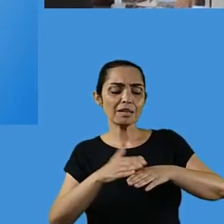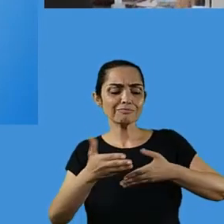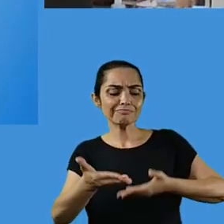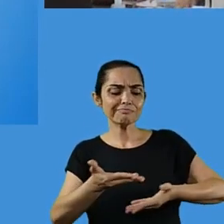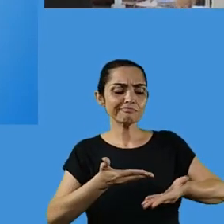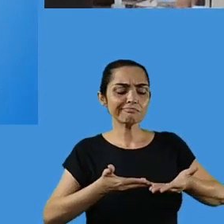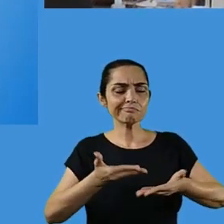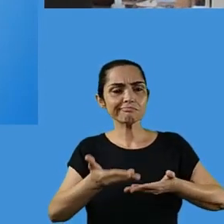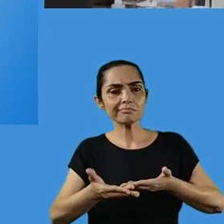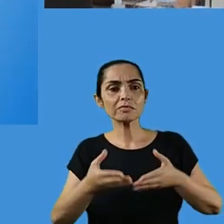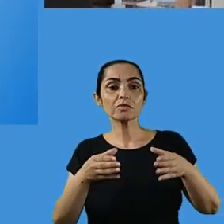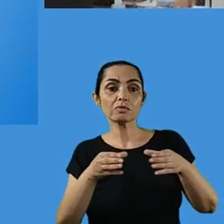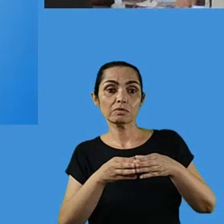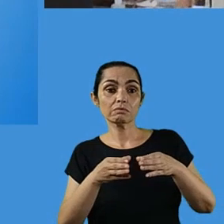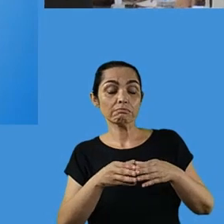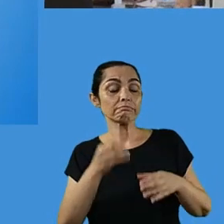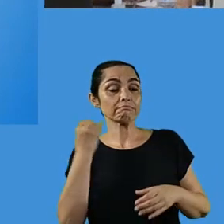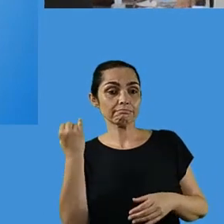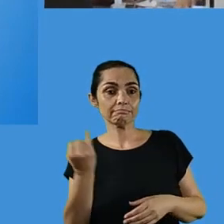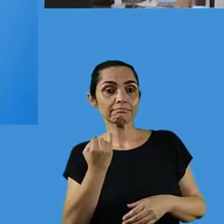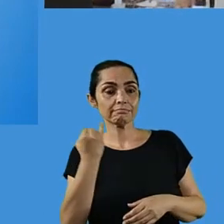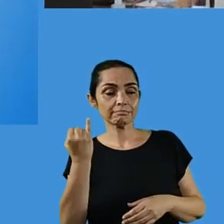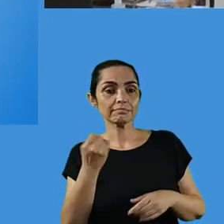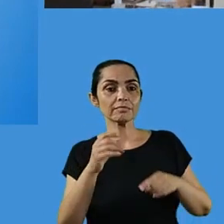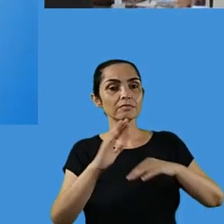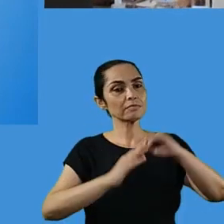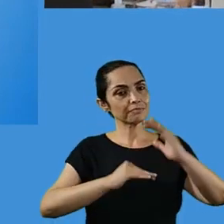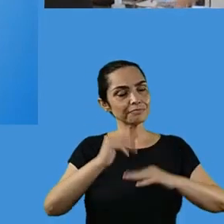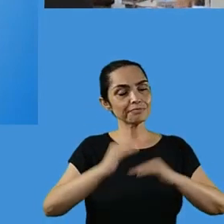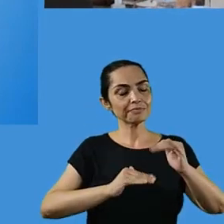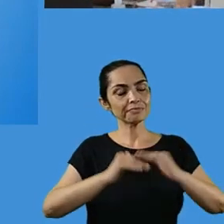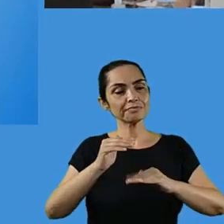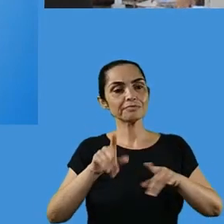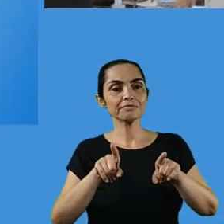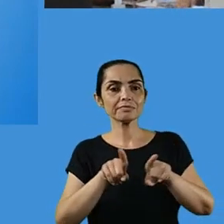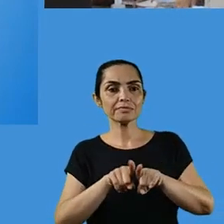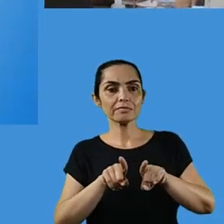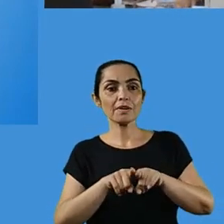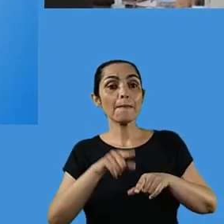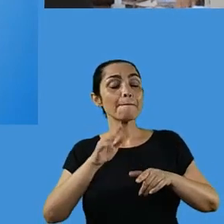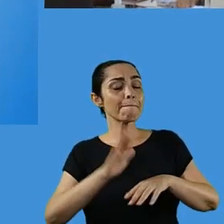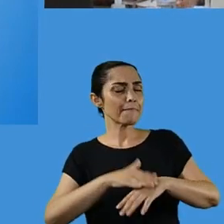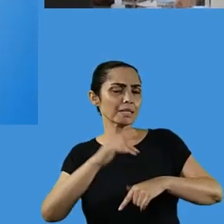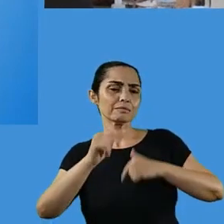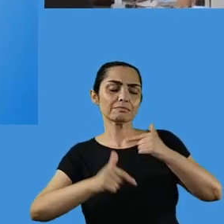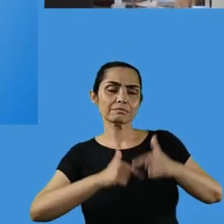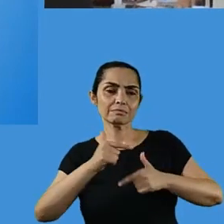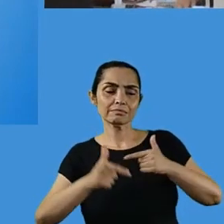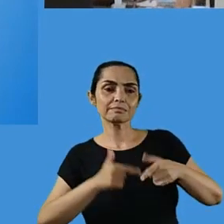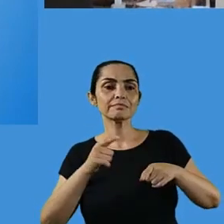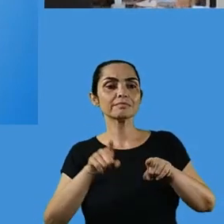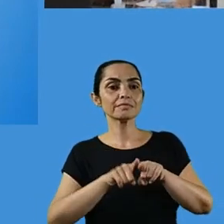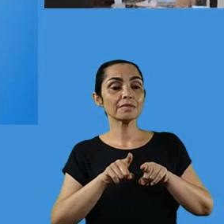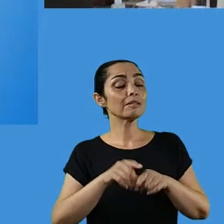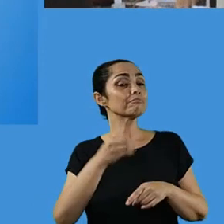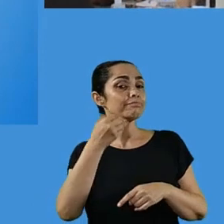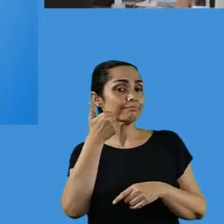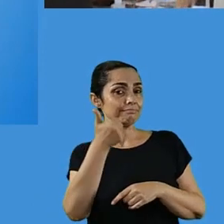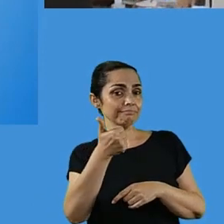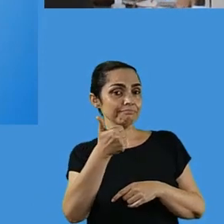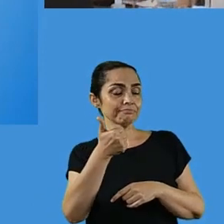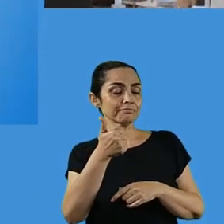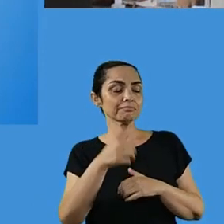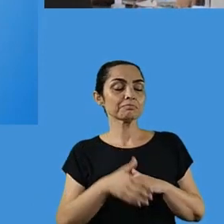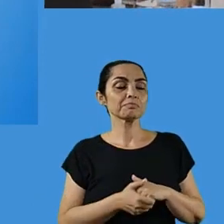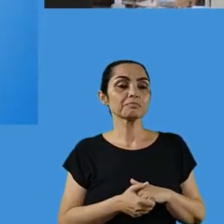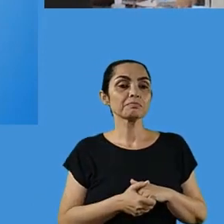gente faz essa convocação para que a gente volte mesmo, como eu já disse anteriormente, com boa vontade e com